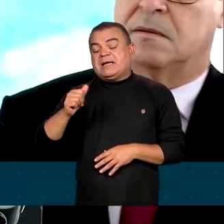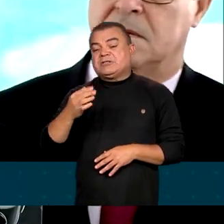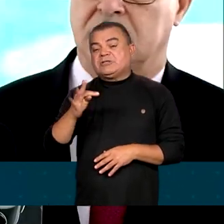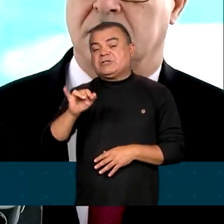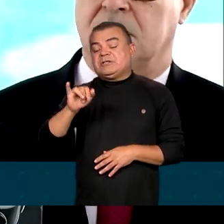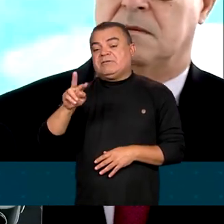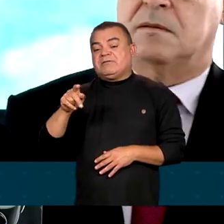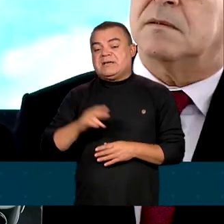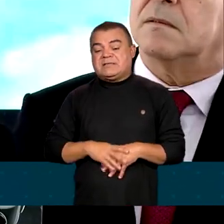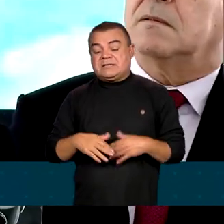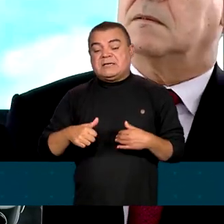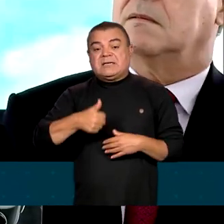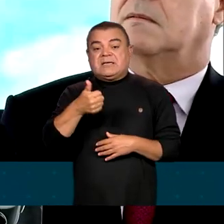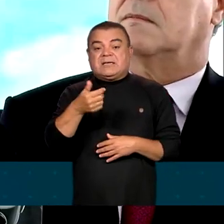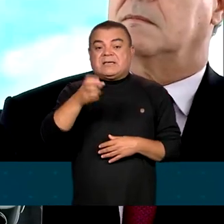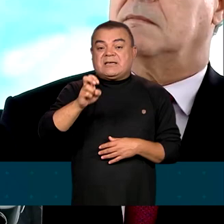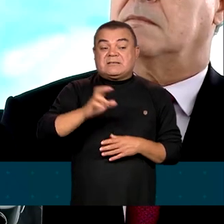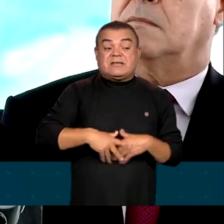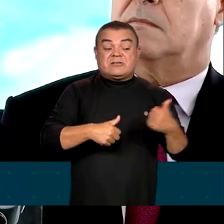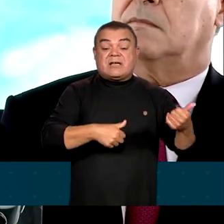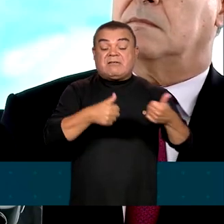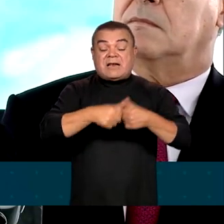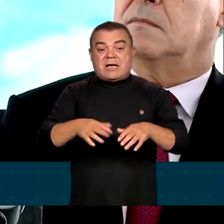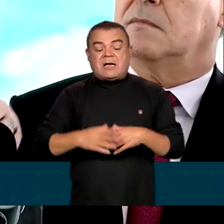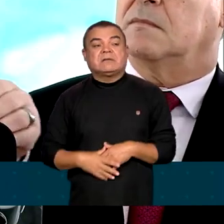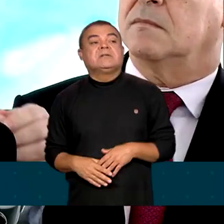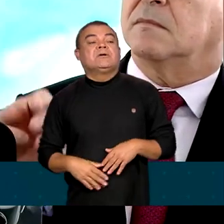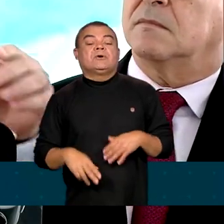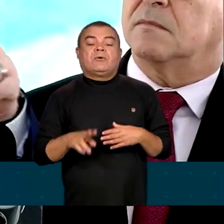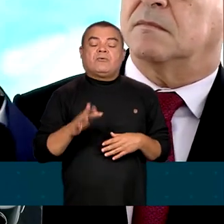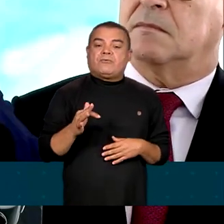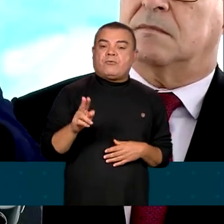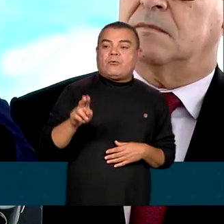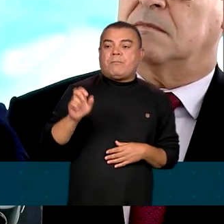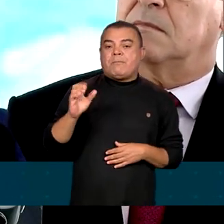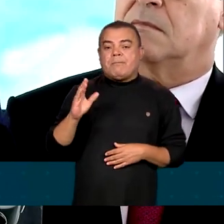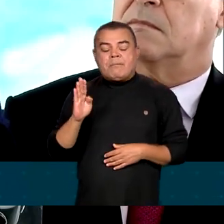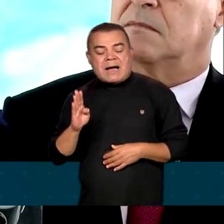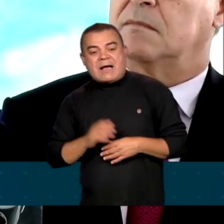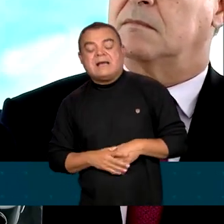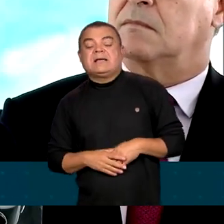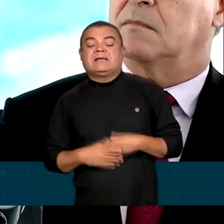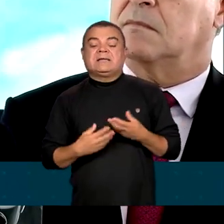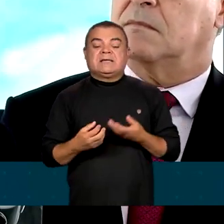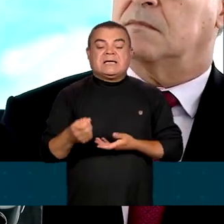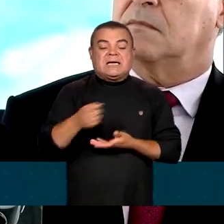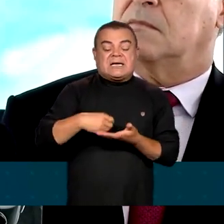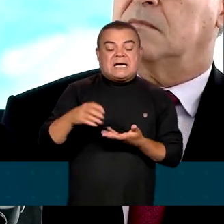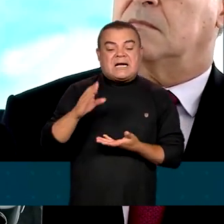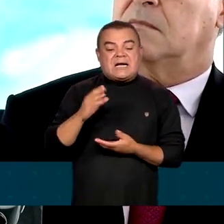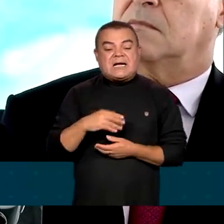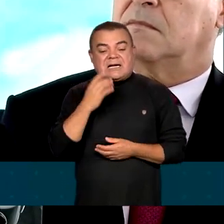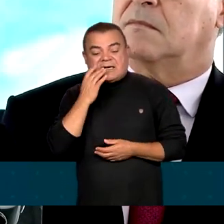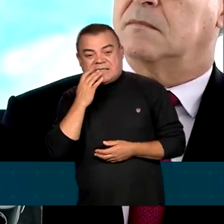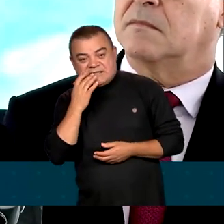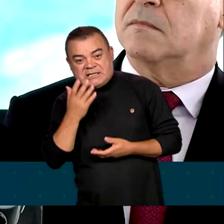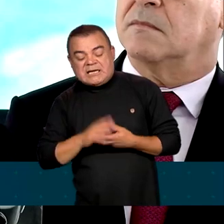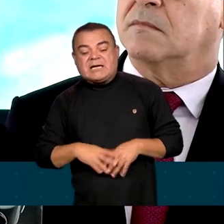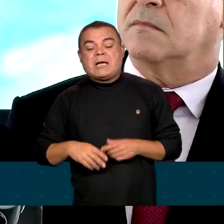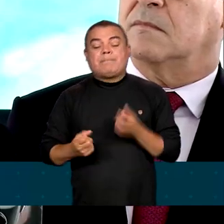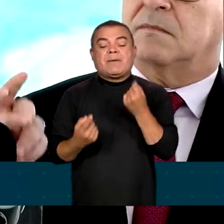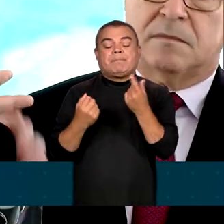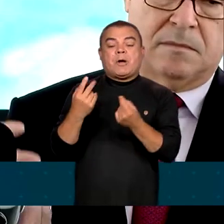com derivados de milho, focos de milho, fubá, canjica, pipoca, derivados lácteos, iogurte,